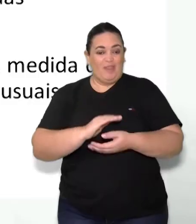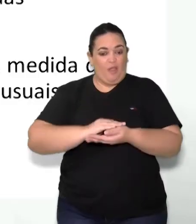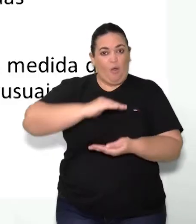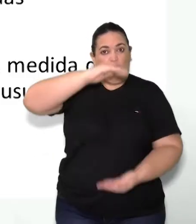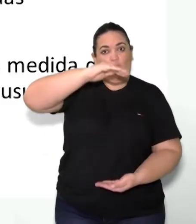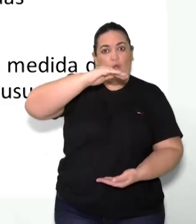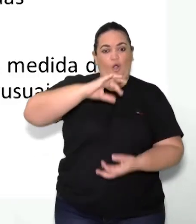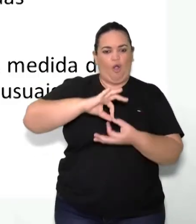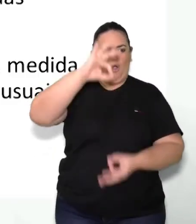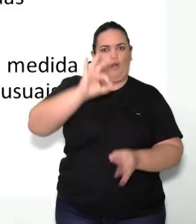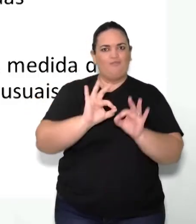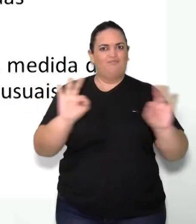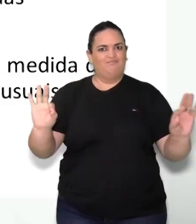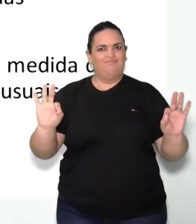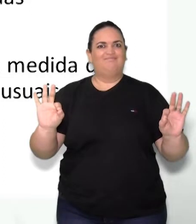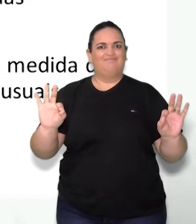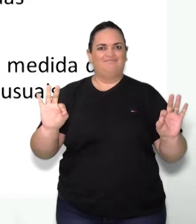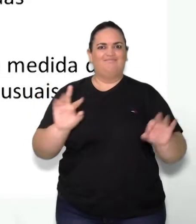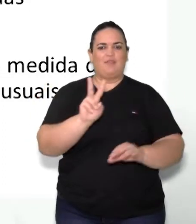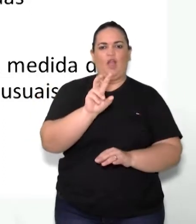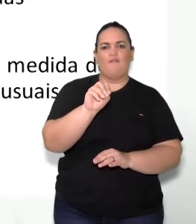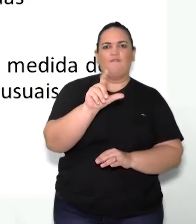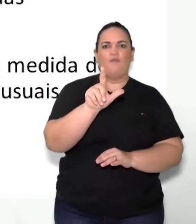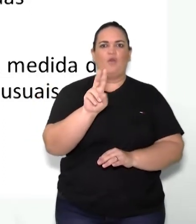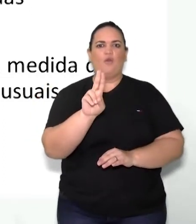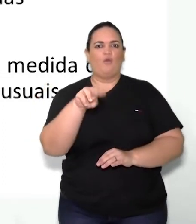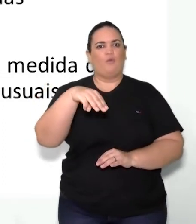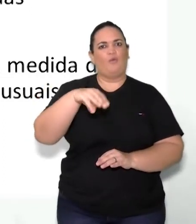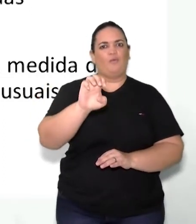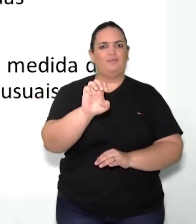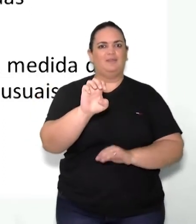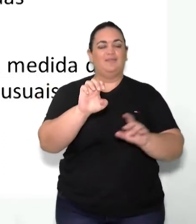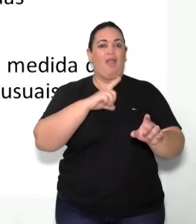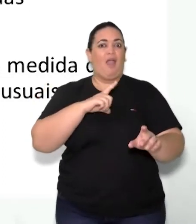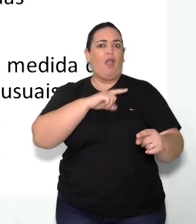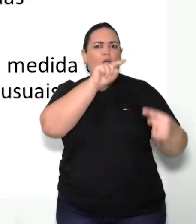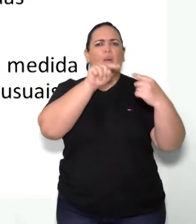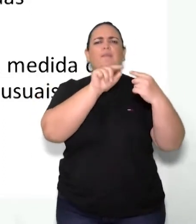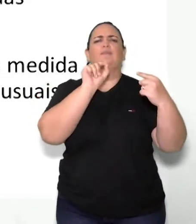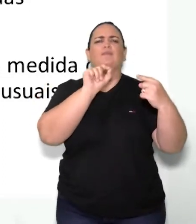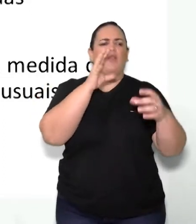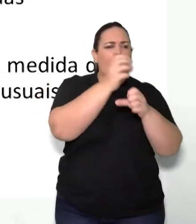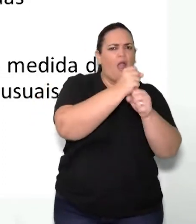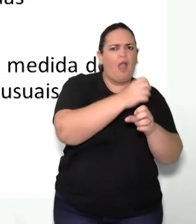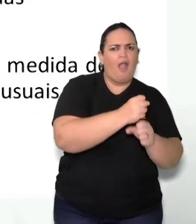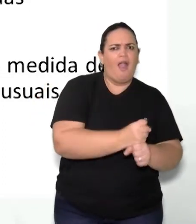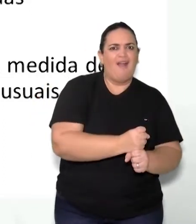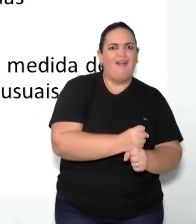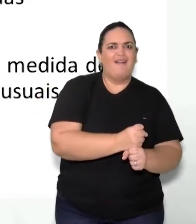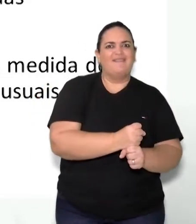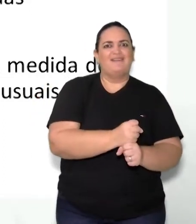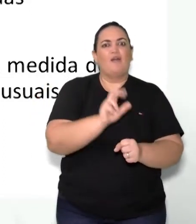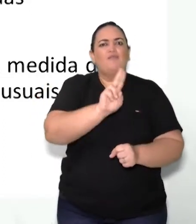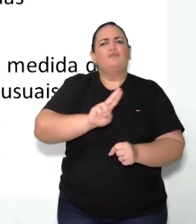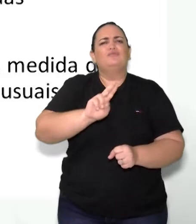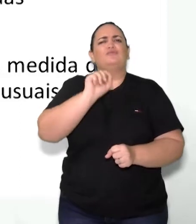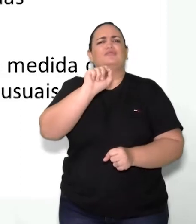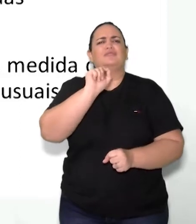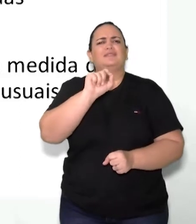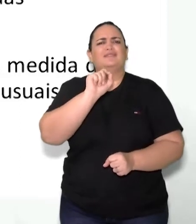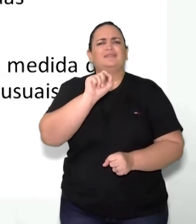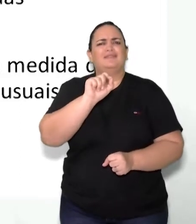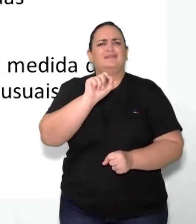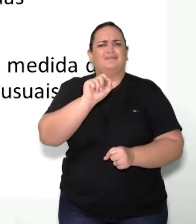Temos aqui, como objetivo da aula, cálculo de volume de blocos retangulares, utilizando unidades de medidas